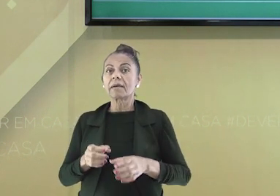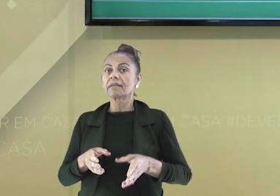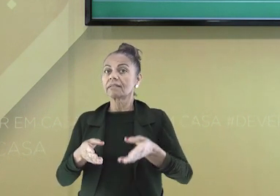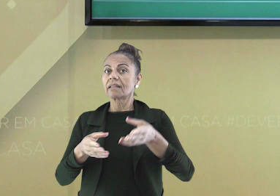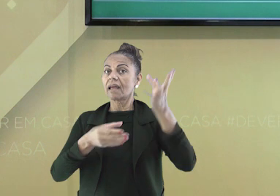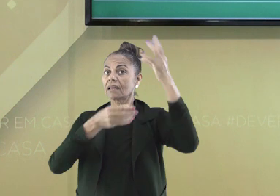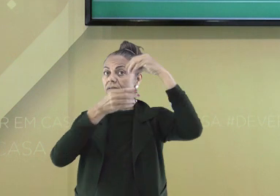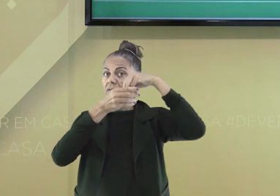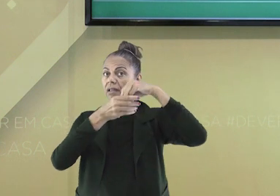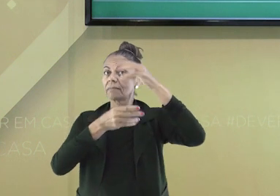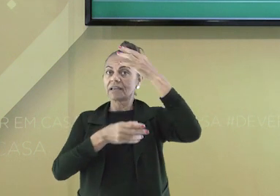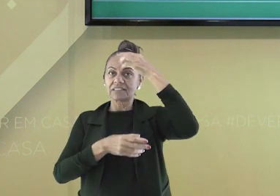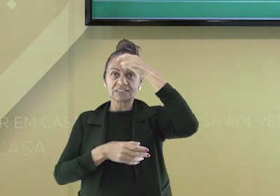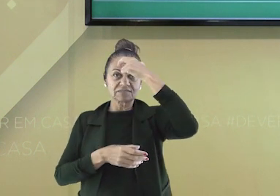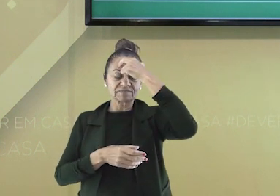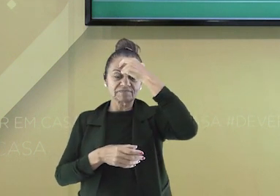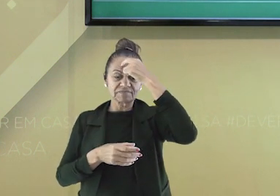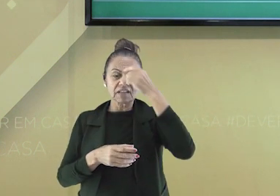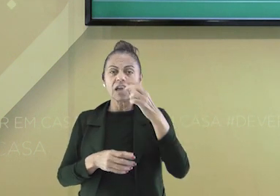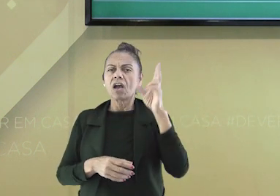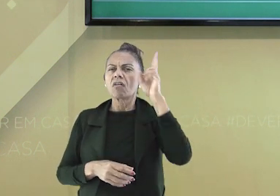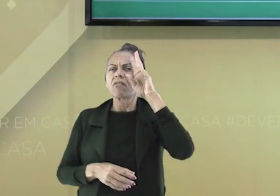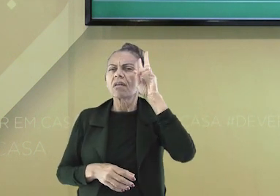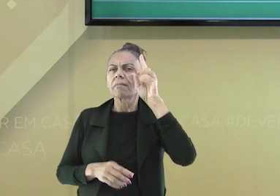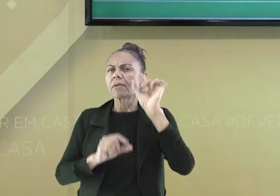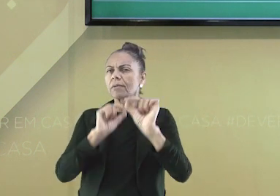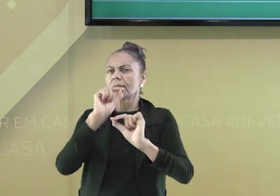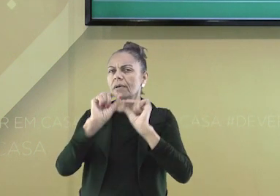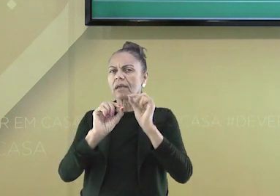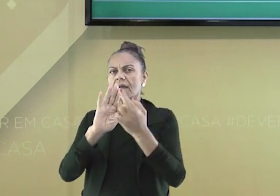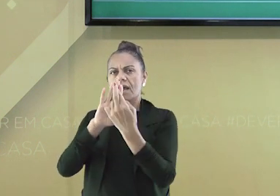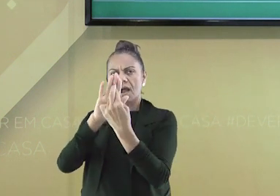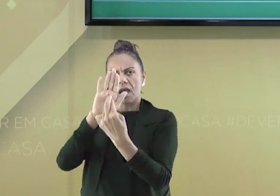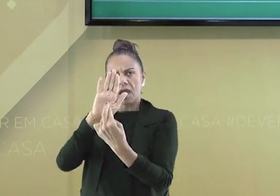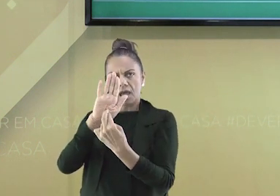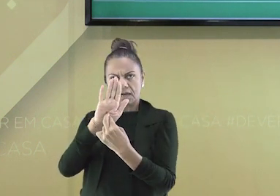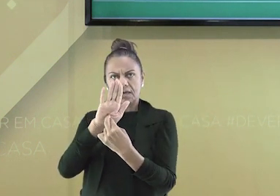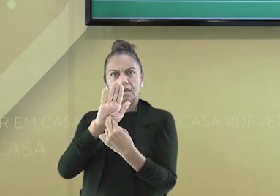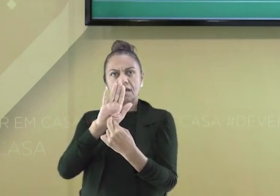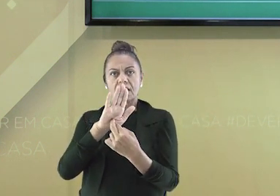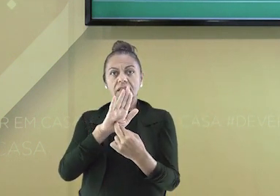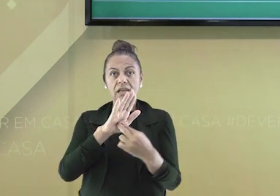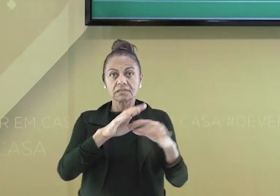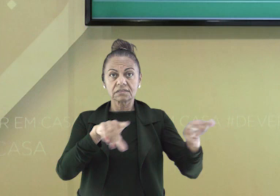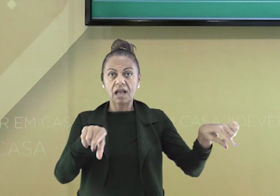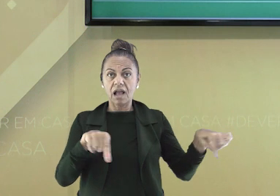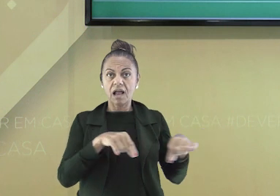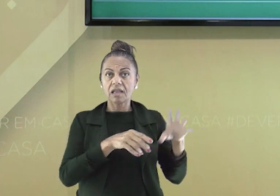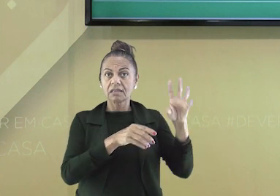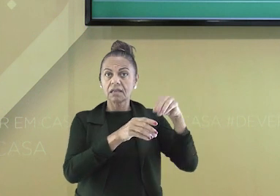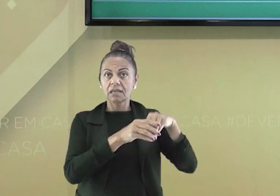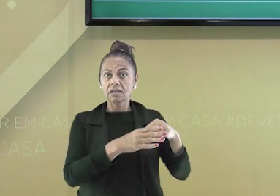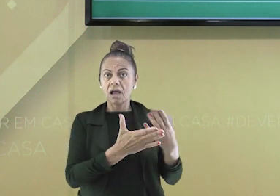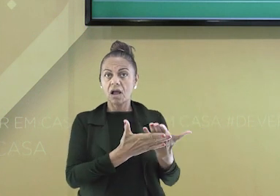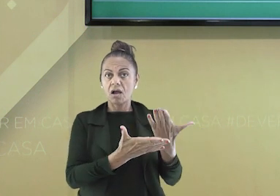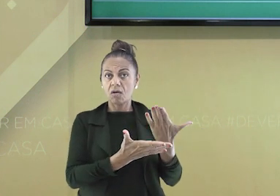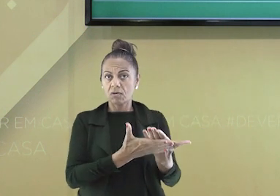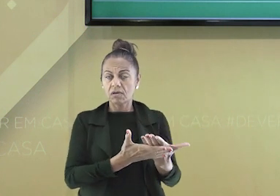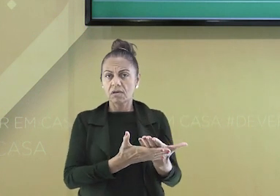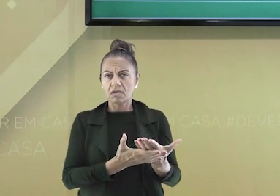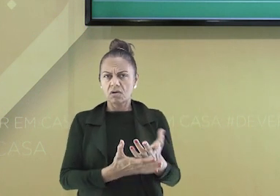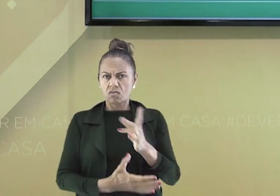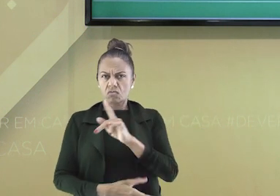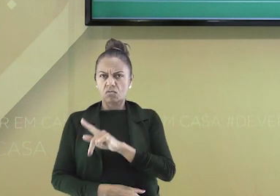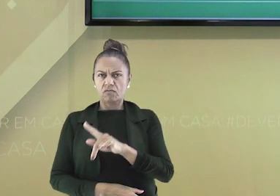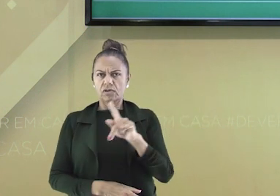registros em nossa memória. Vou lembrar de uma regra que é muito importante na sala de aula. Quando o professor está